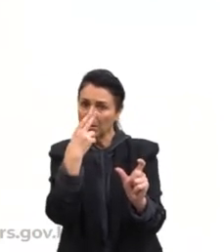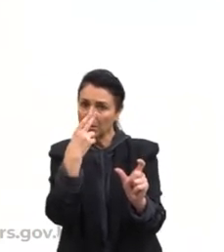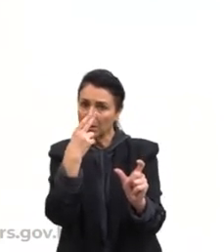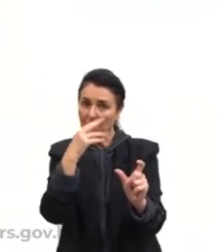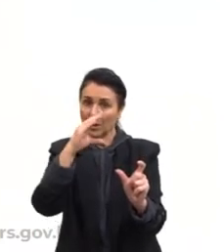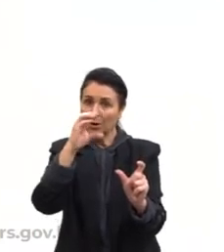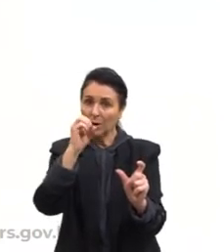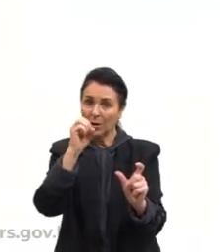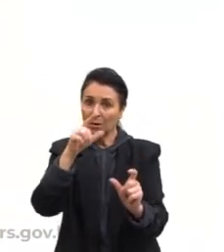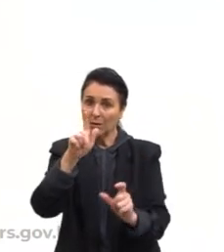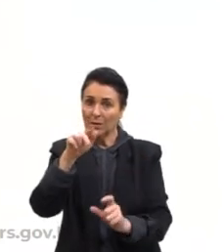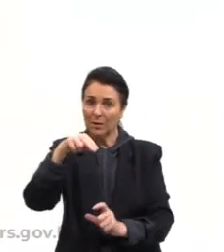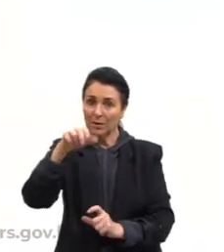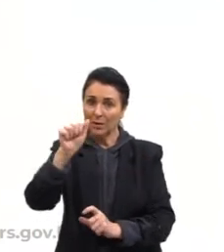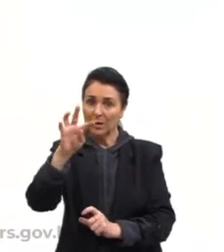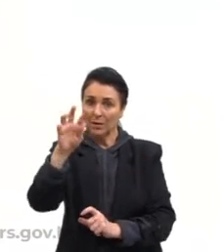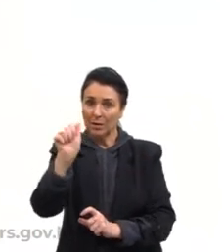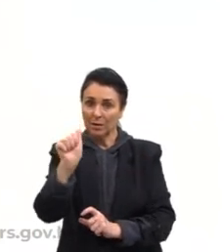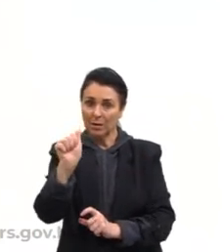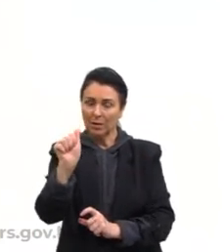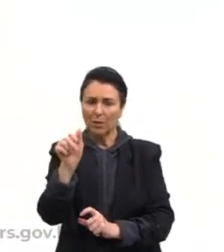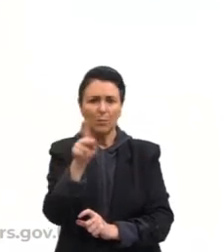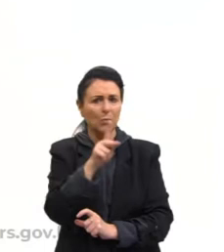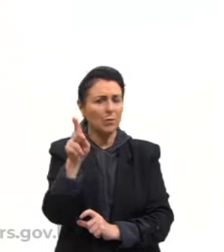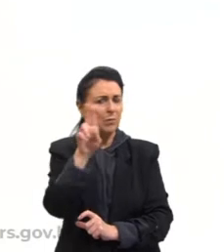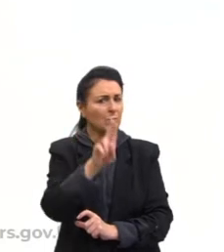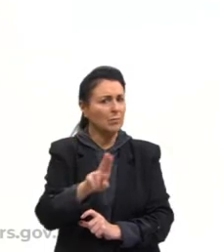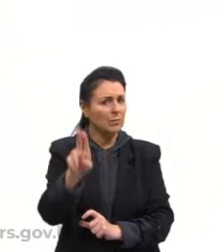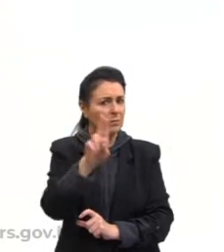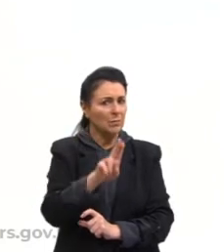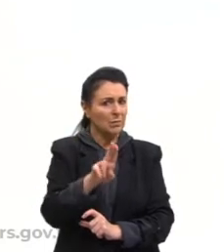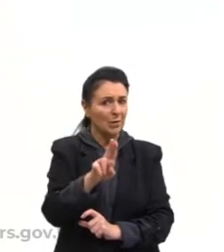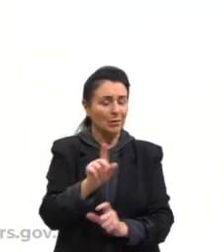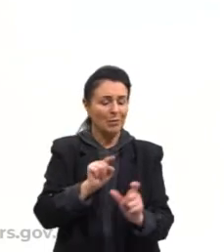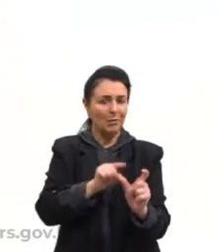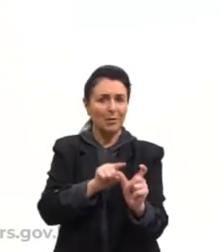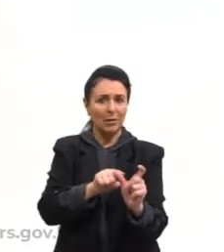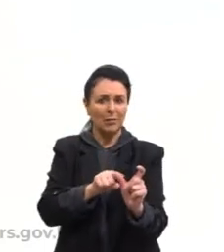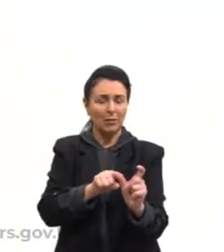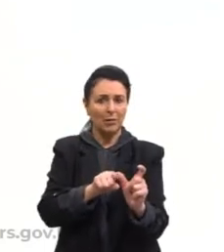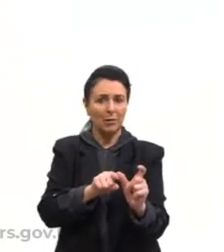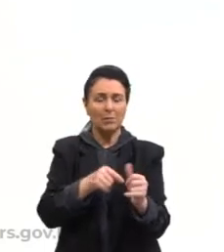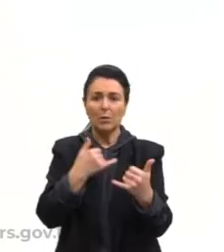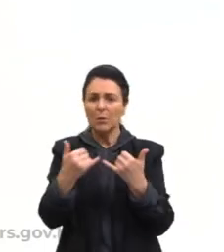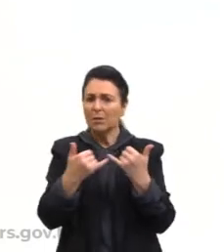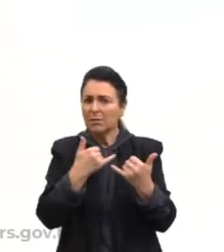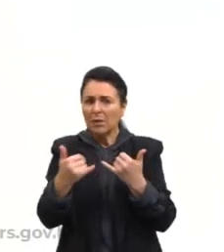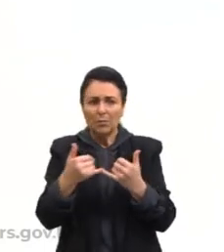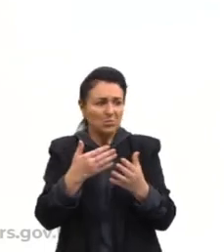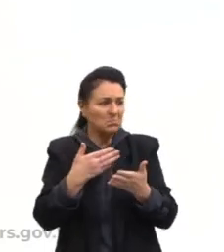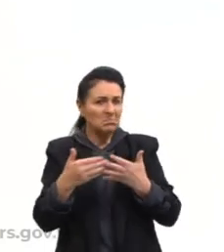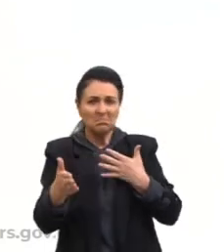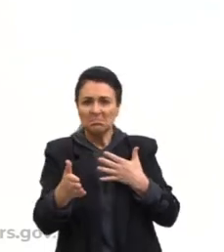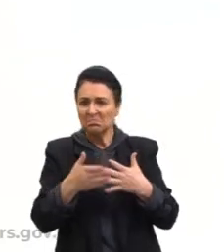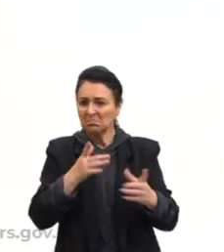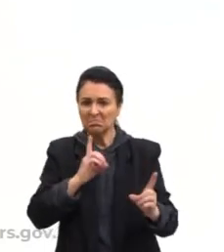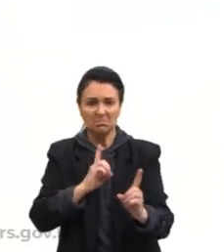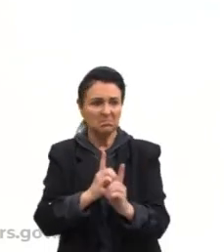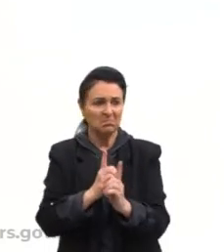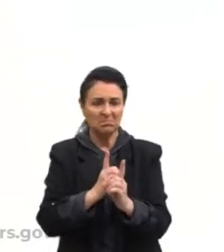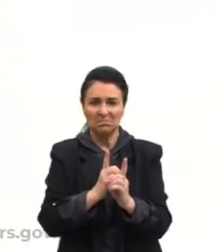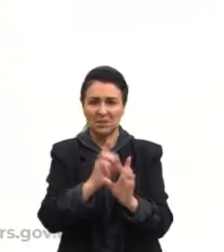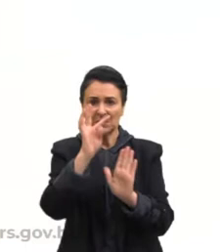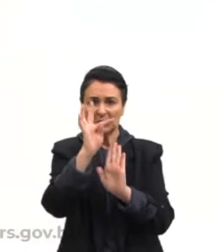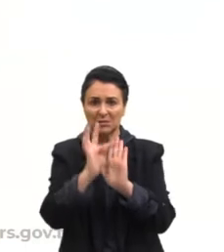coloco essas palavras? Coloquei, são exemplos aleatórios, exemplos quaisquer. Mas,